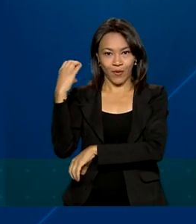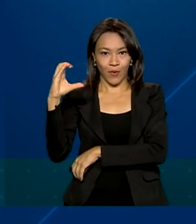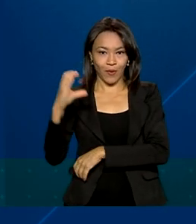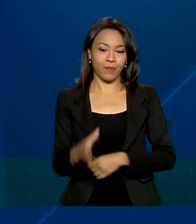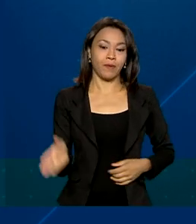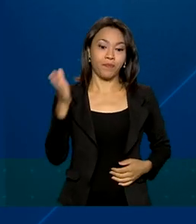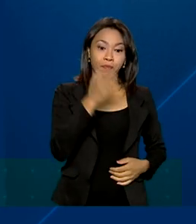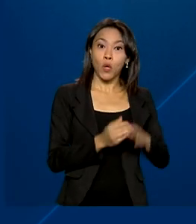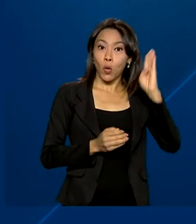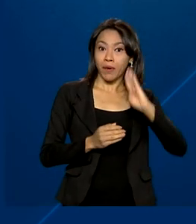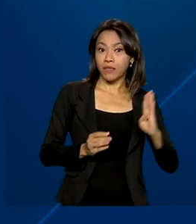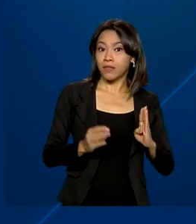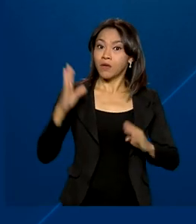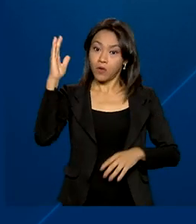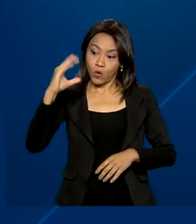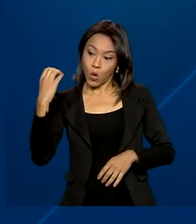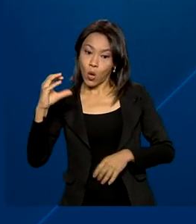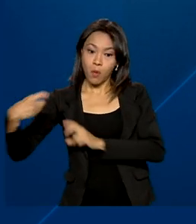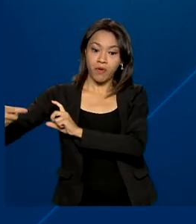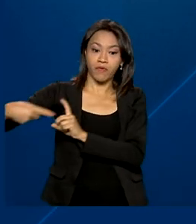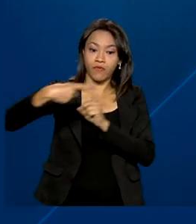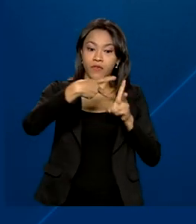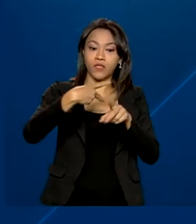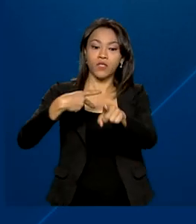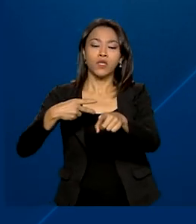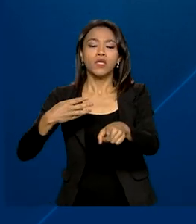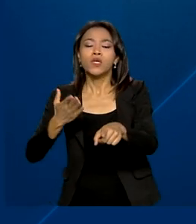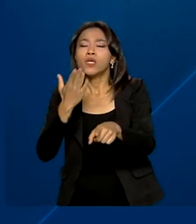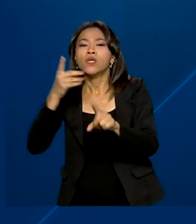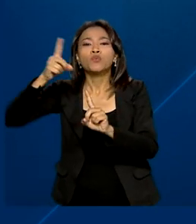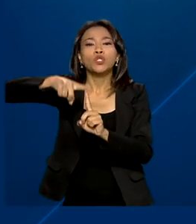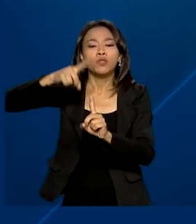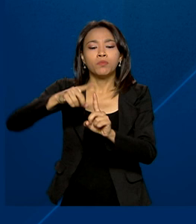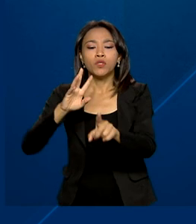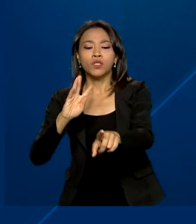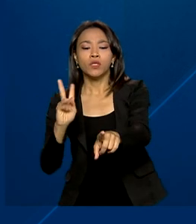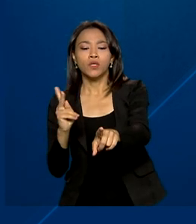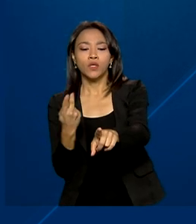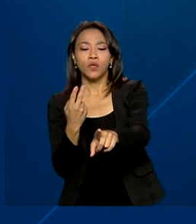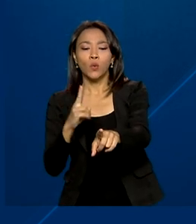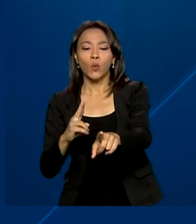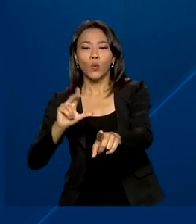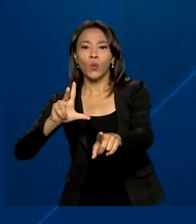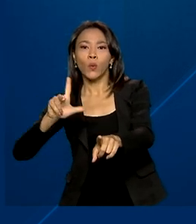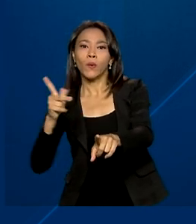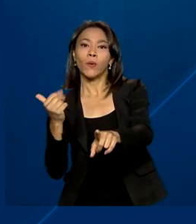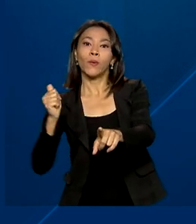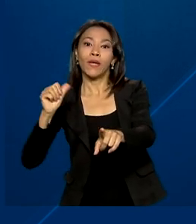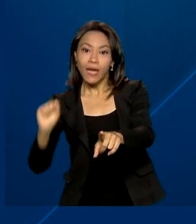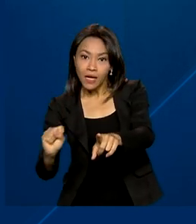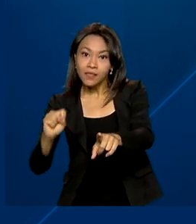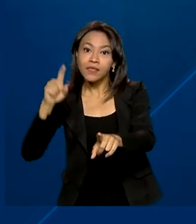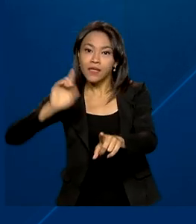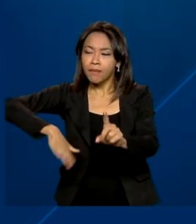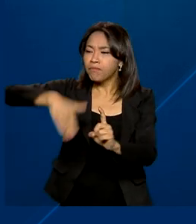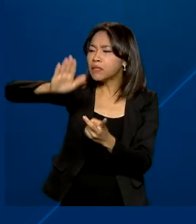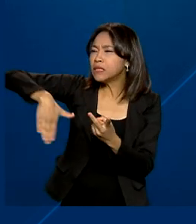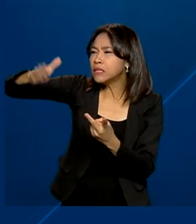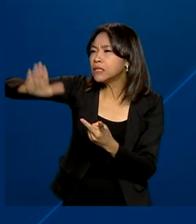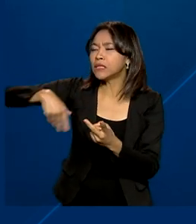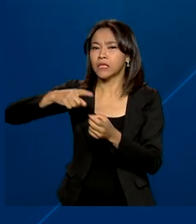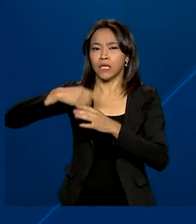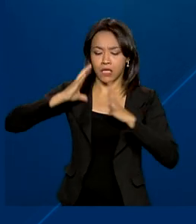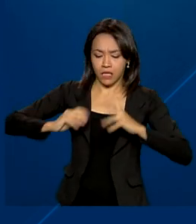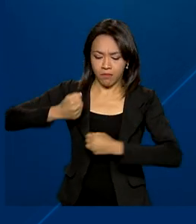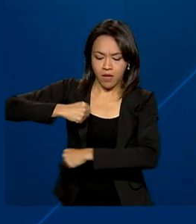vende para o Brasil ulhas, um tipo de carvão que é usado na indústria para a produção de piche, tintas e produtos de